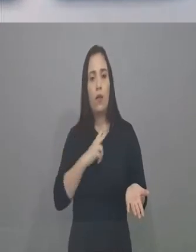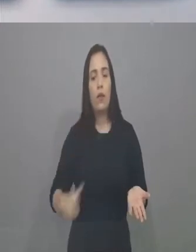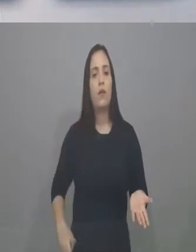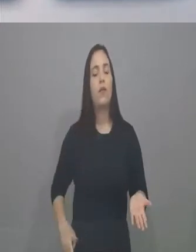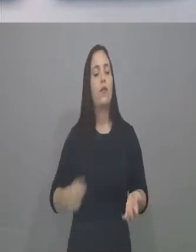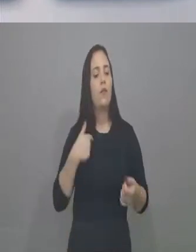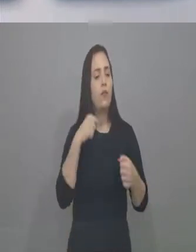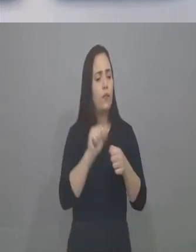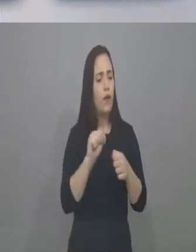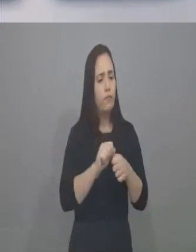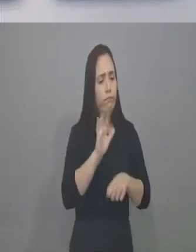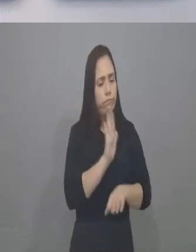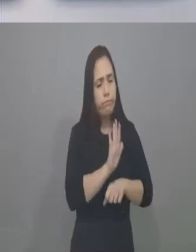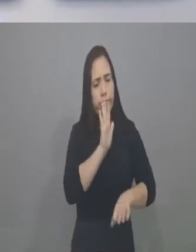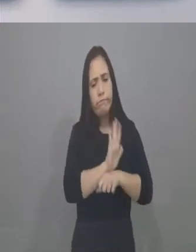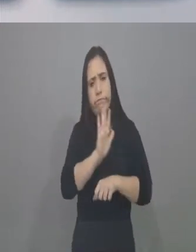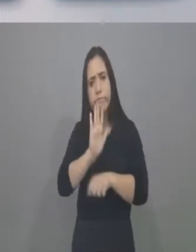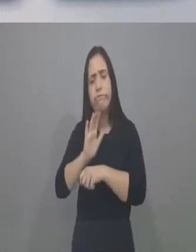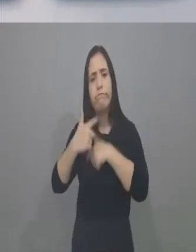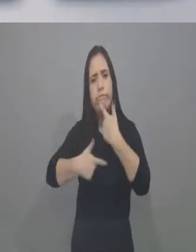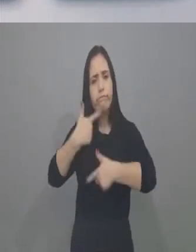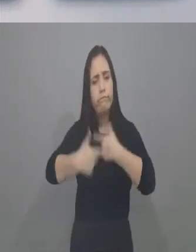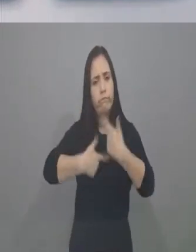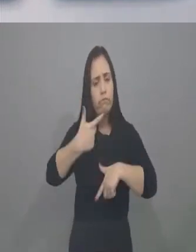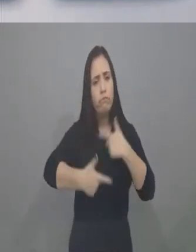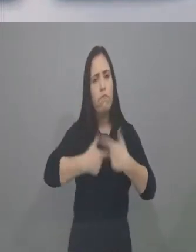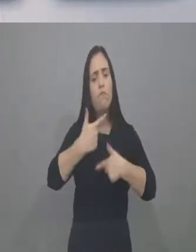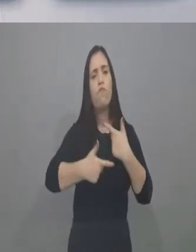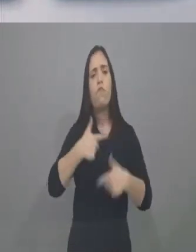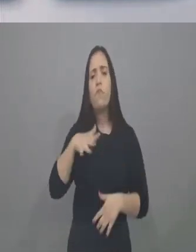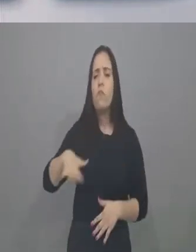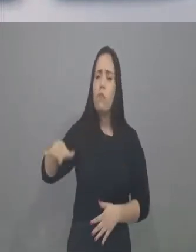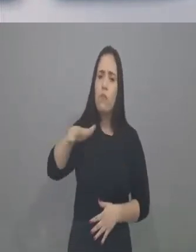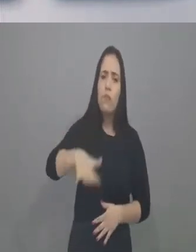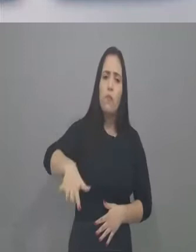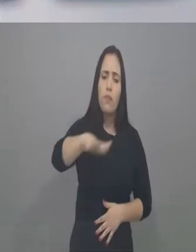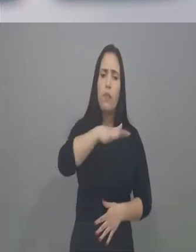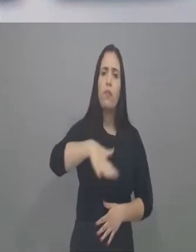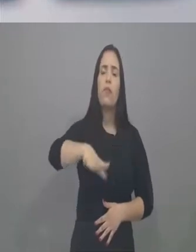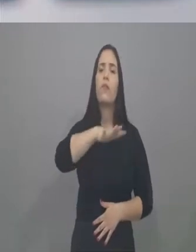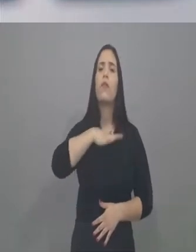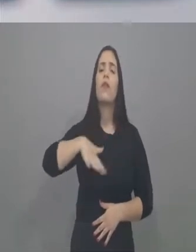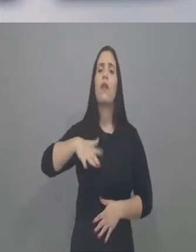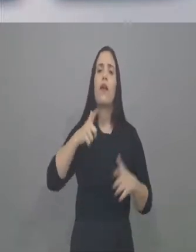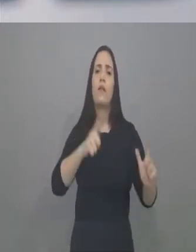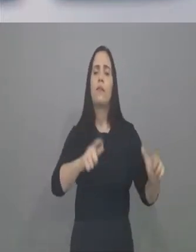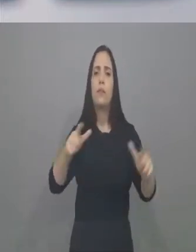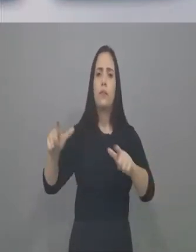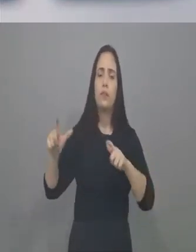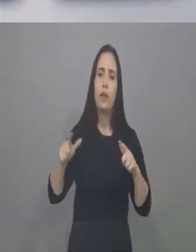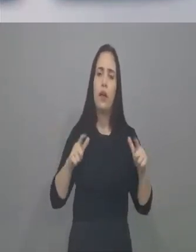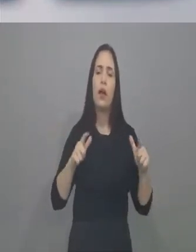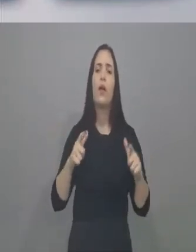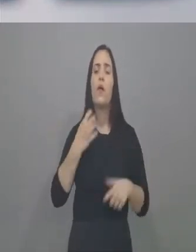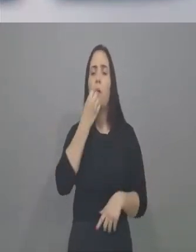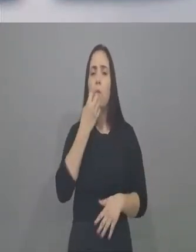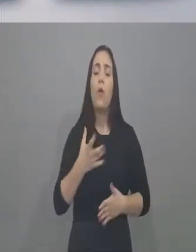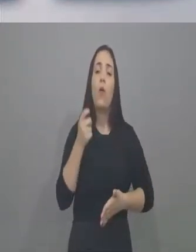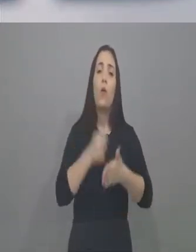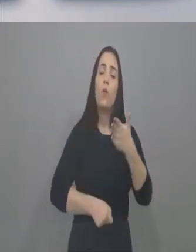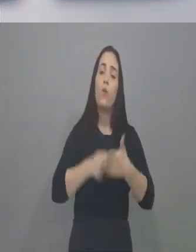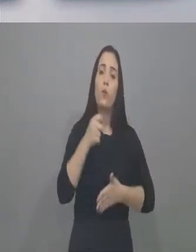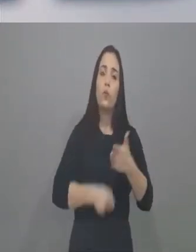desenvolver várias áreas do município, aqui no município de Fortaleza, vários bairros, lutando para